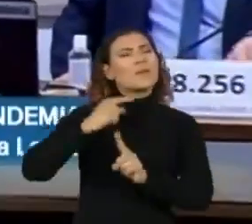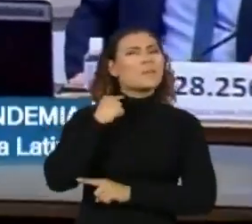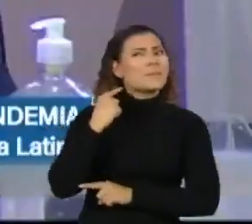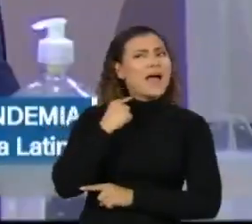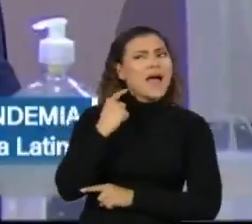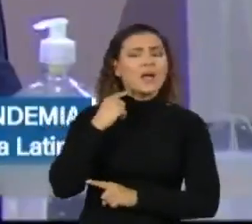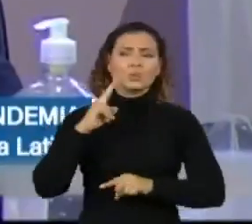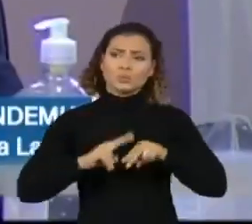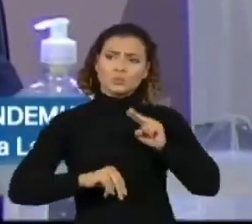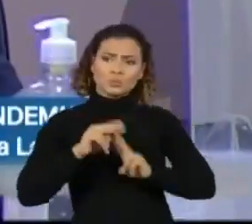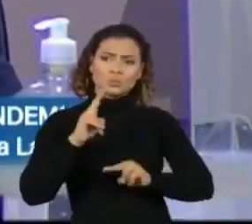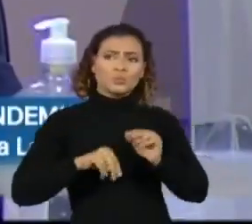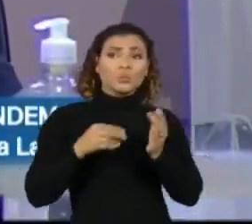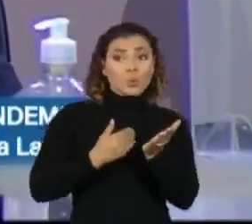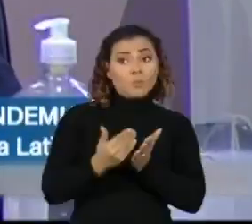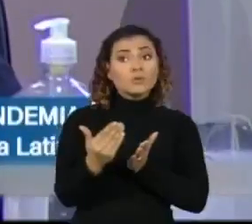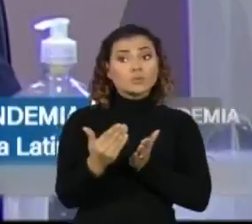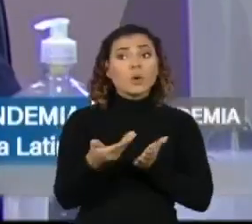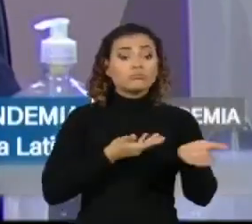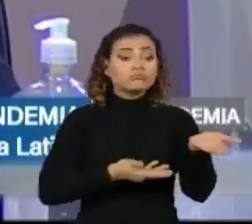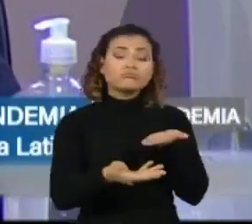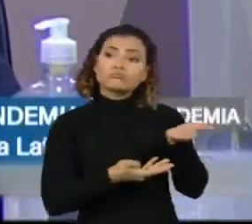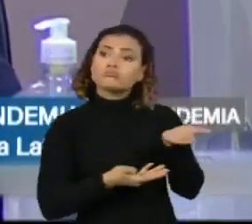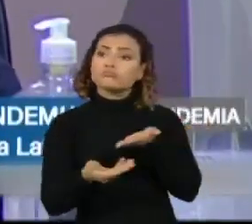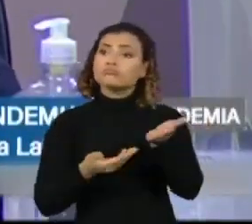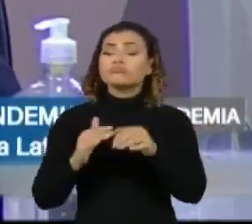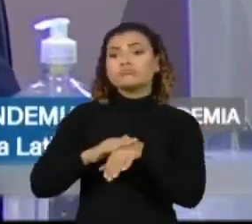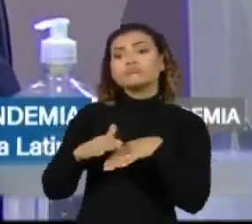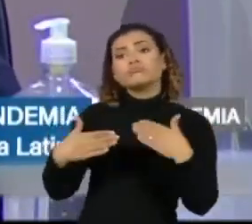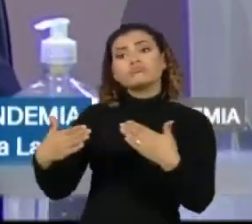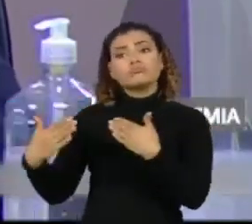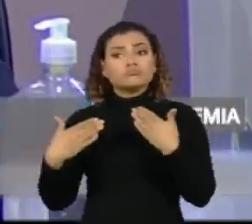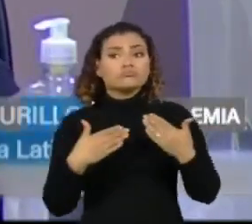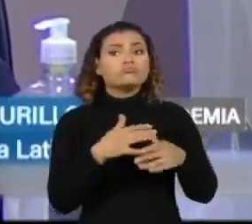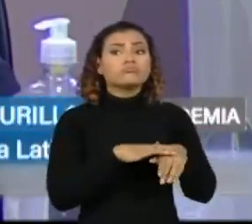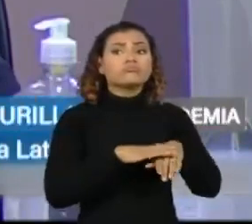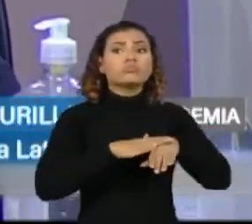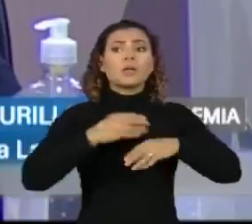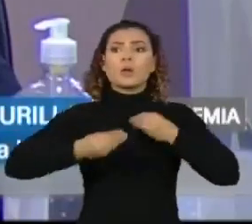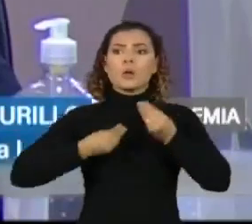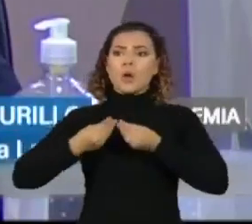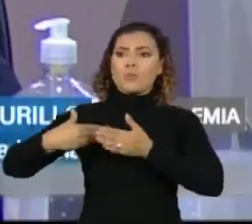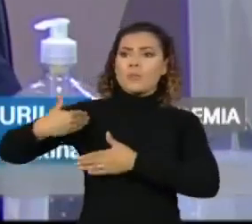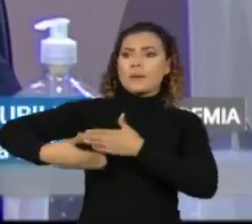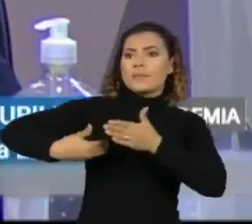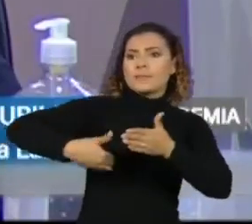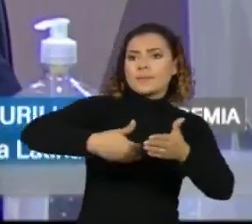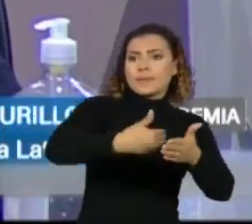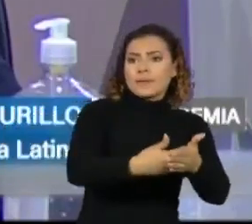junho, onde compartimos o status e andamento de nosso